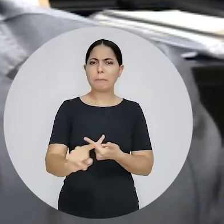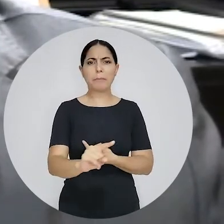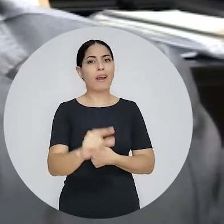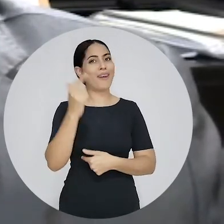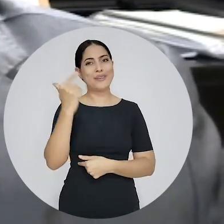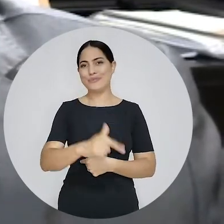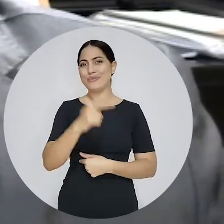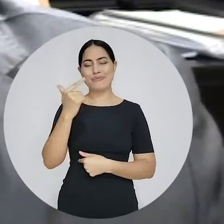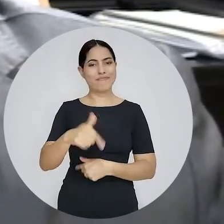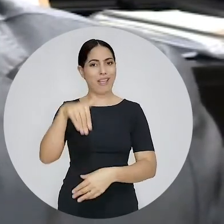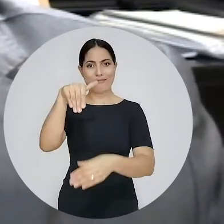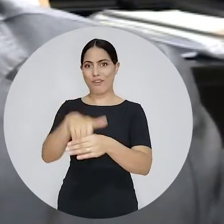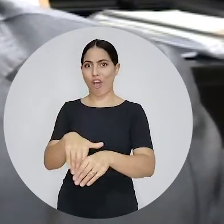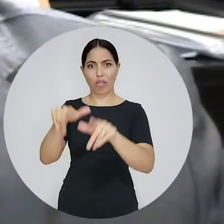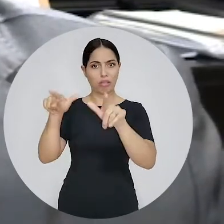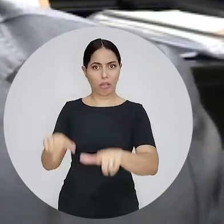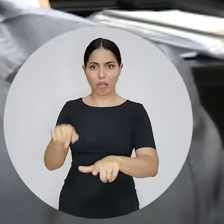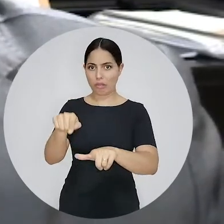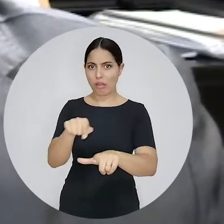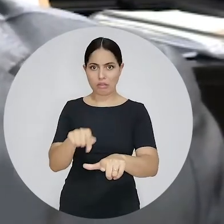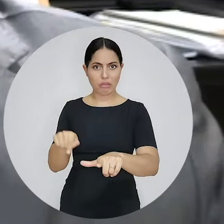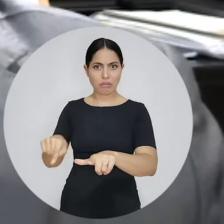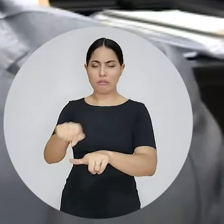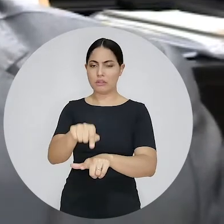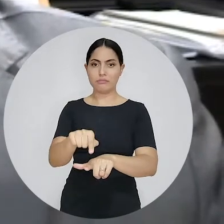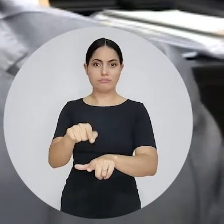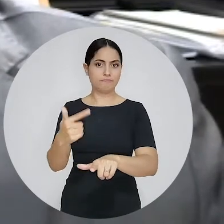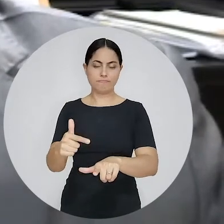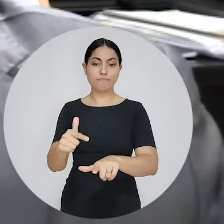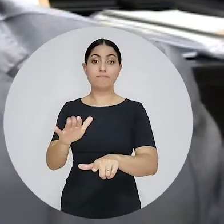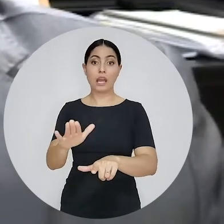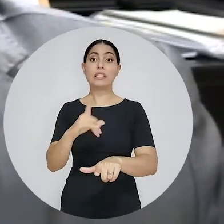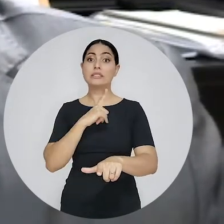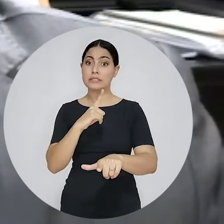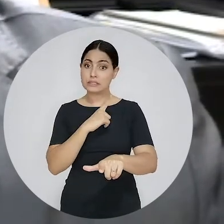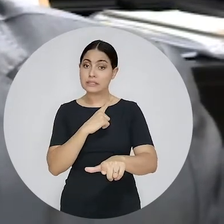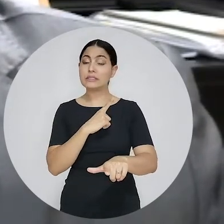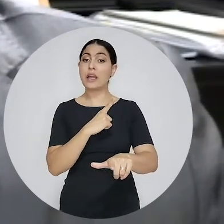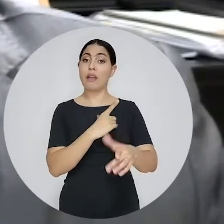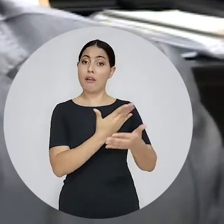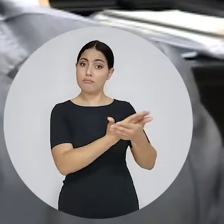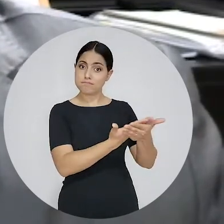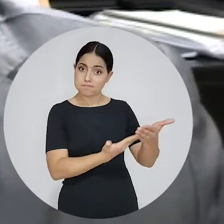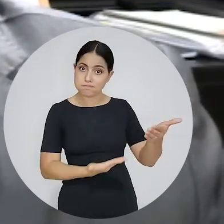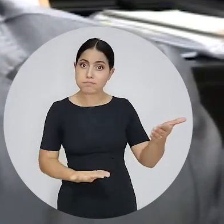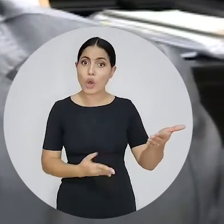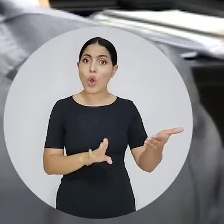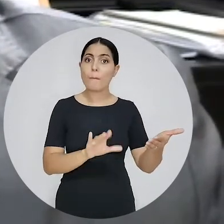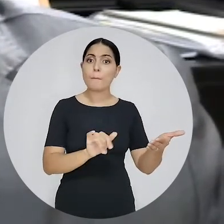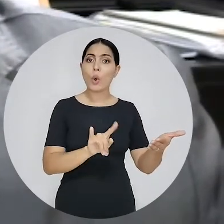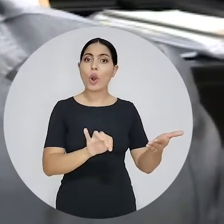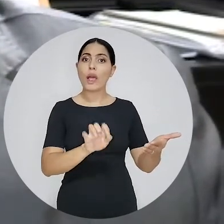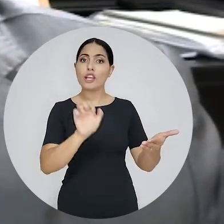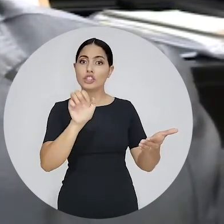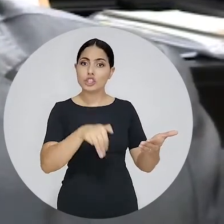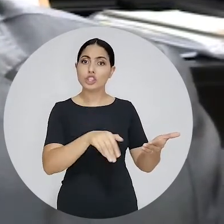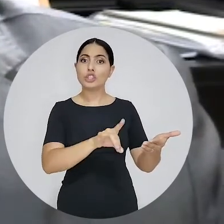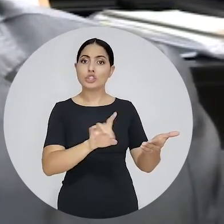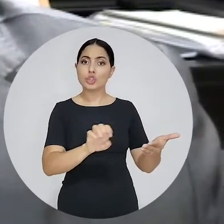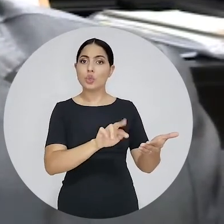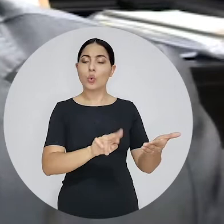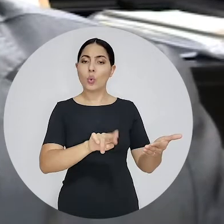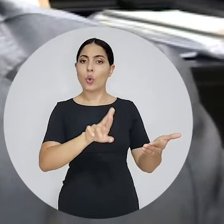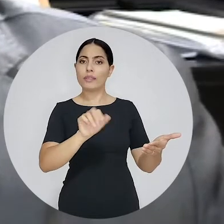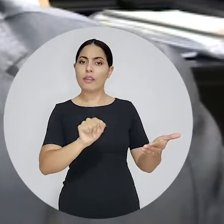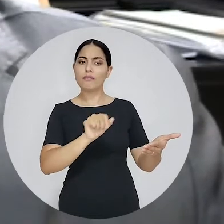mostrando que não há nenhum voto na urna eletrônica. Nós temos os boletins de urna, que são impressos em cada urna eletrônica ao final da